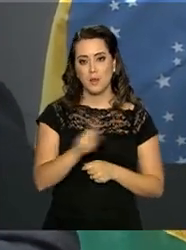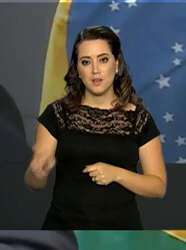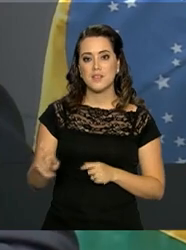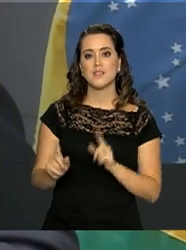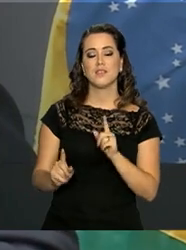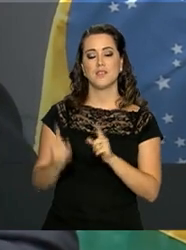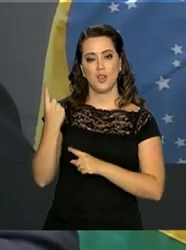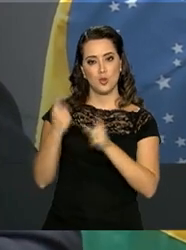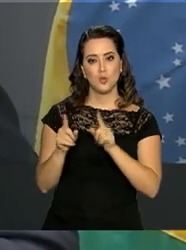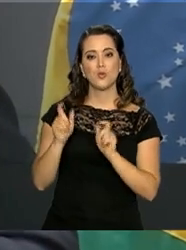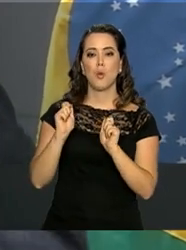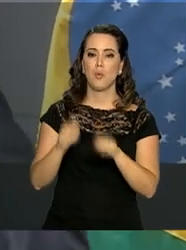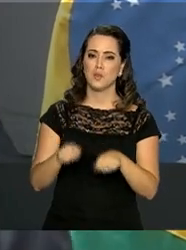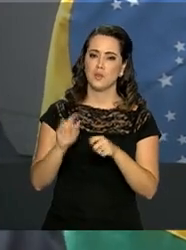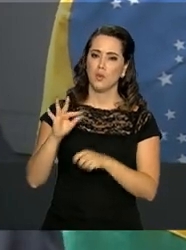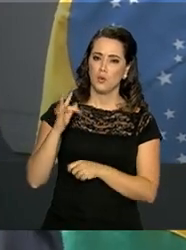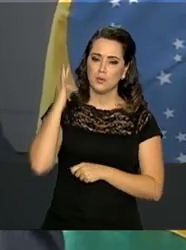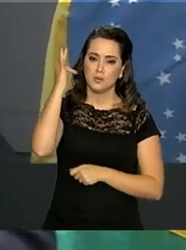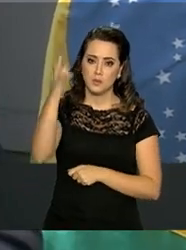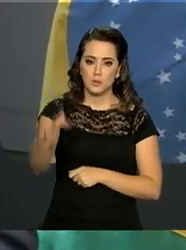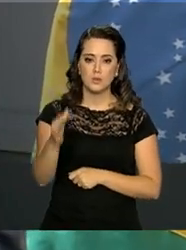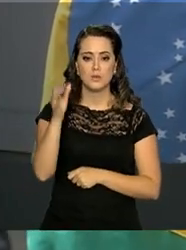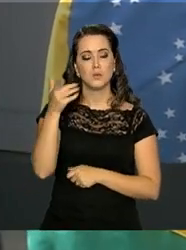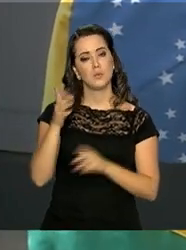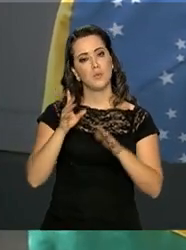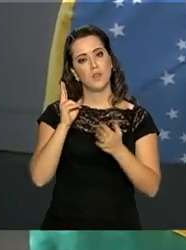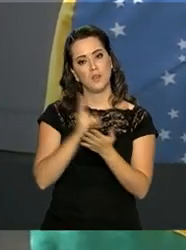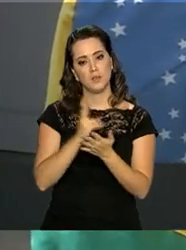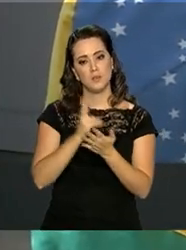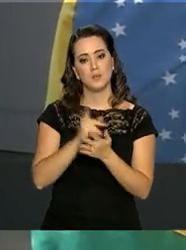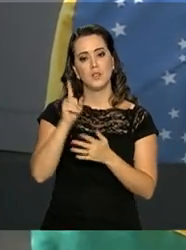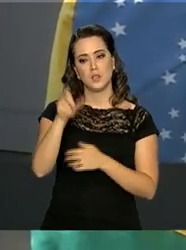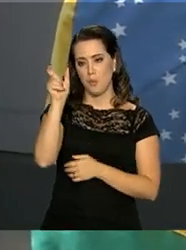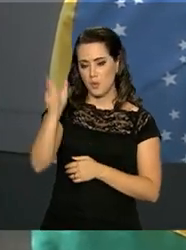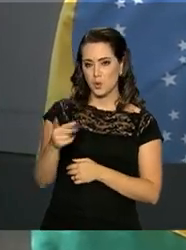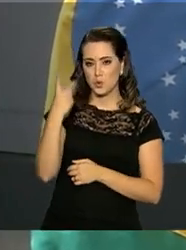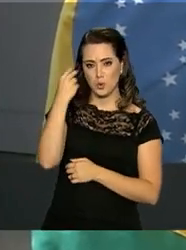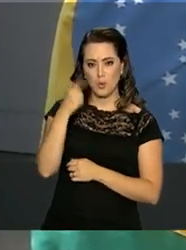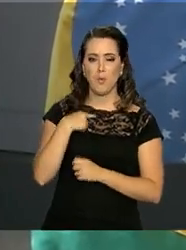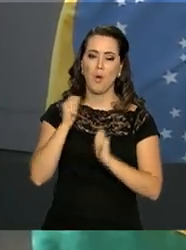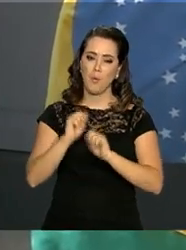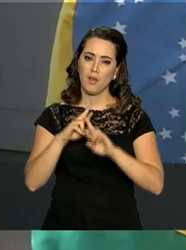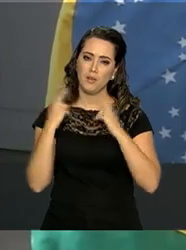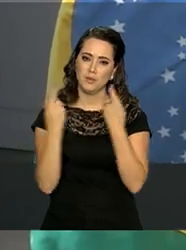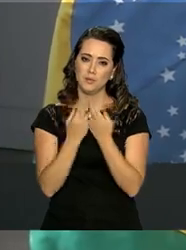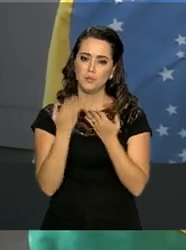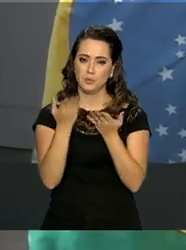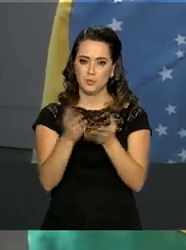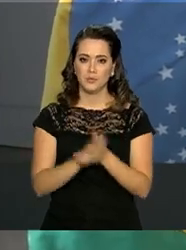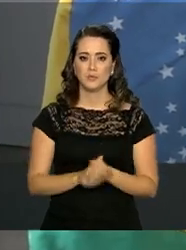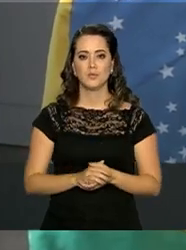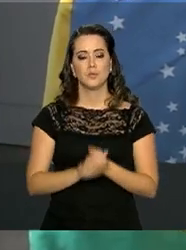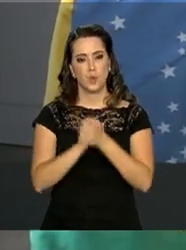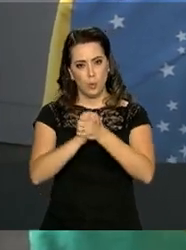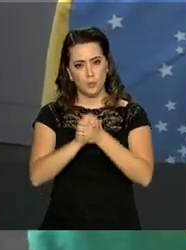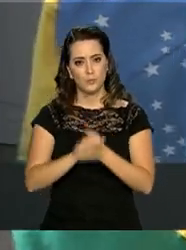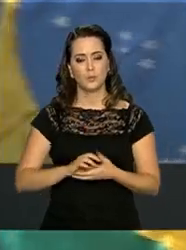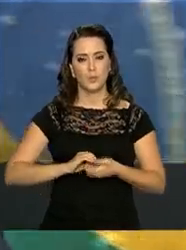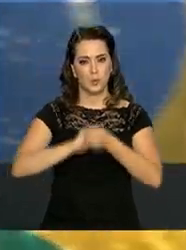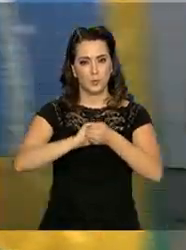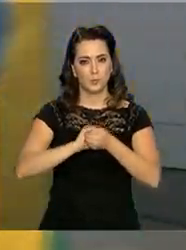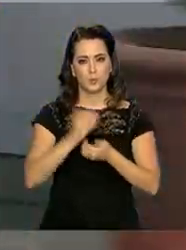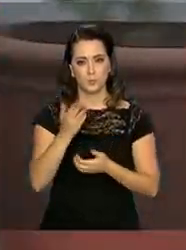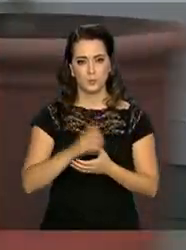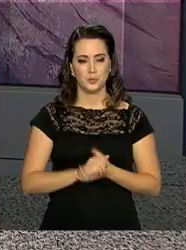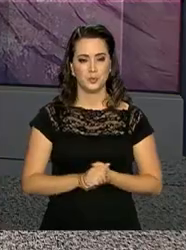permitir, na próxima oportunidade, embora cidadão comum, pedirei uma audiência à sua excelência. Os calorosos cumprimentos.